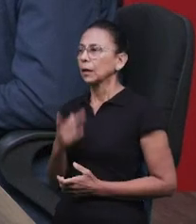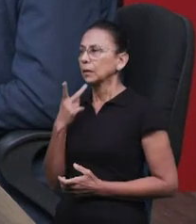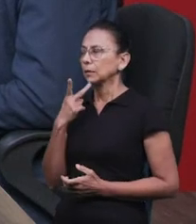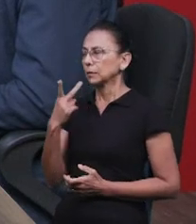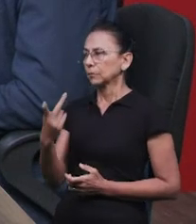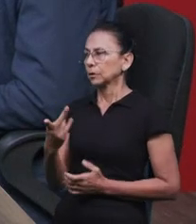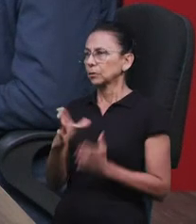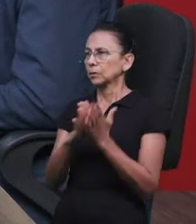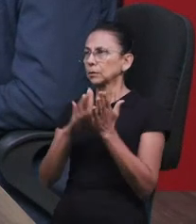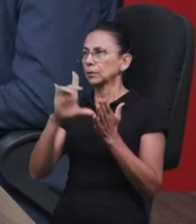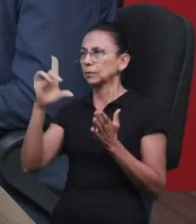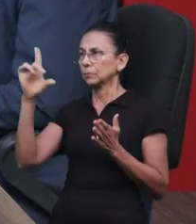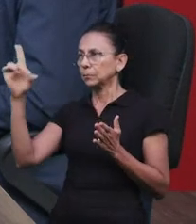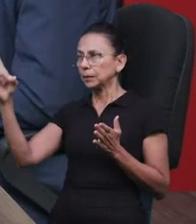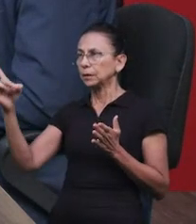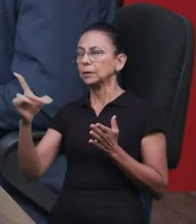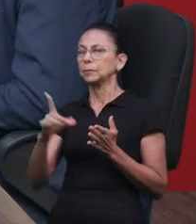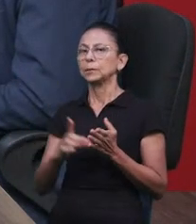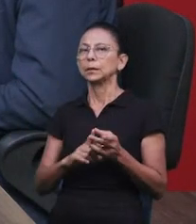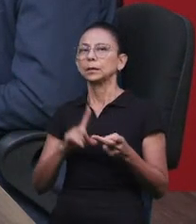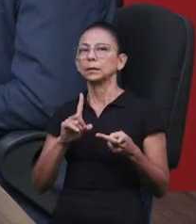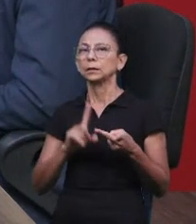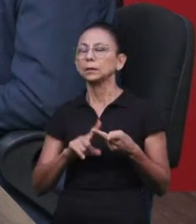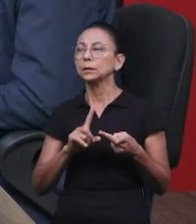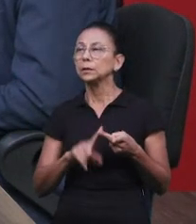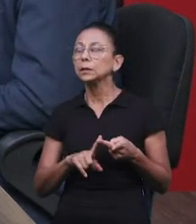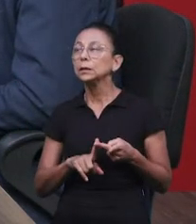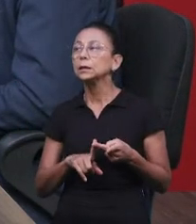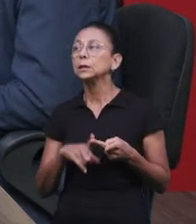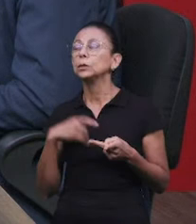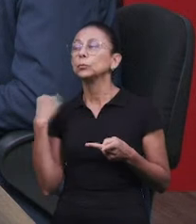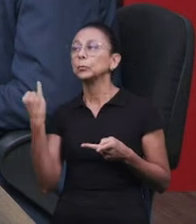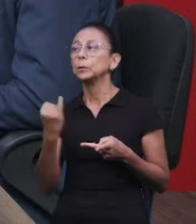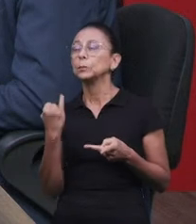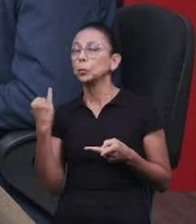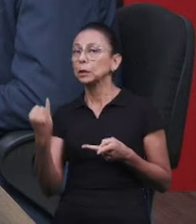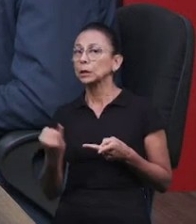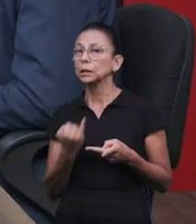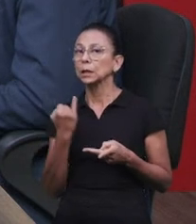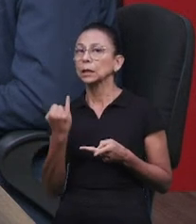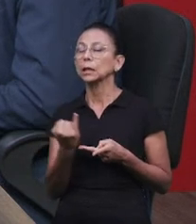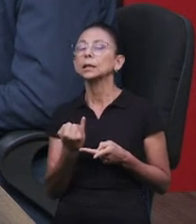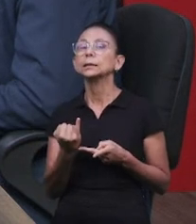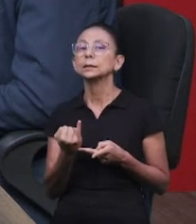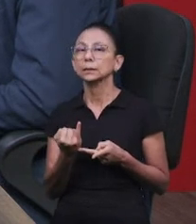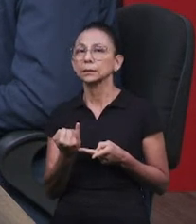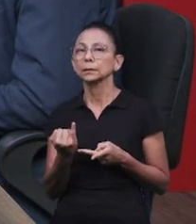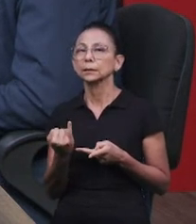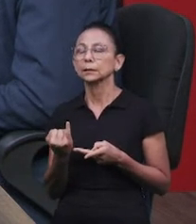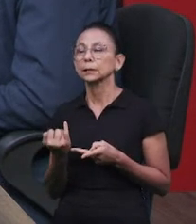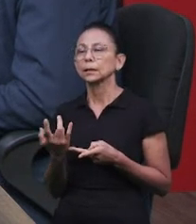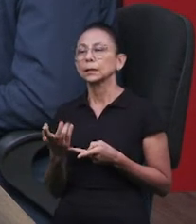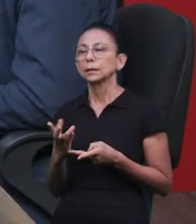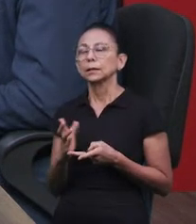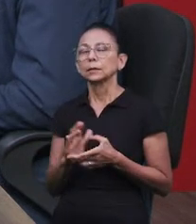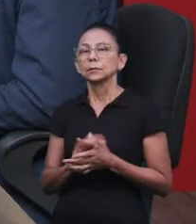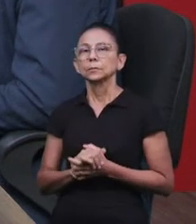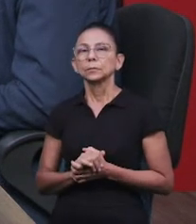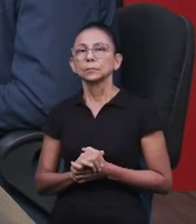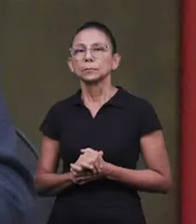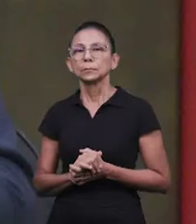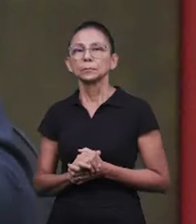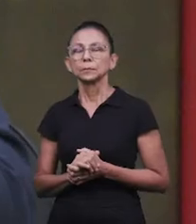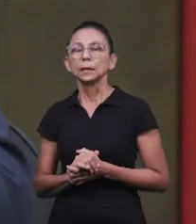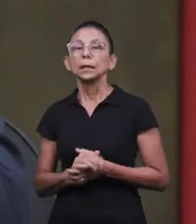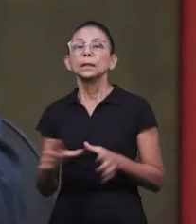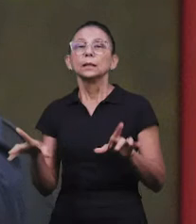né? E falou sobre a questão da conversa, do contato com os mortos,